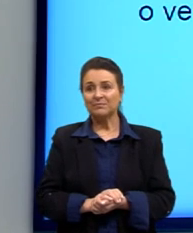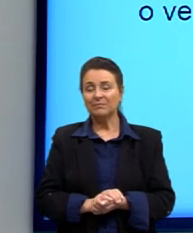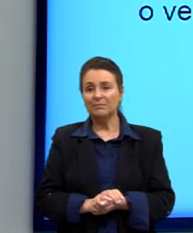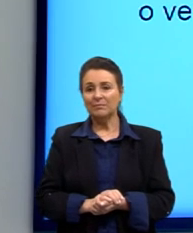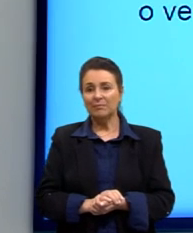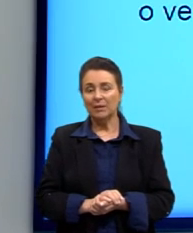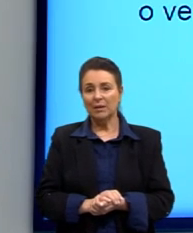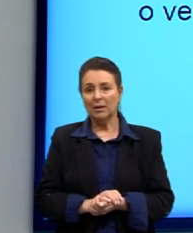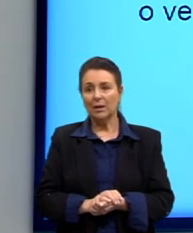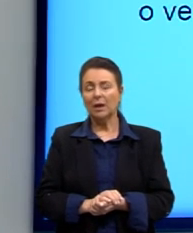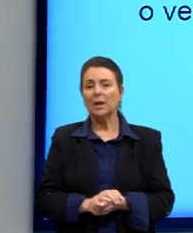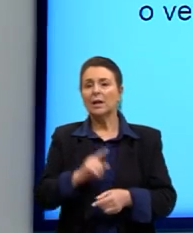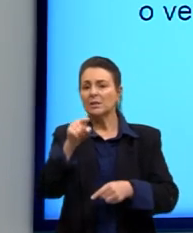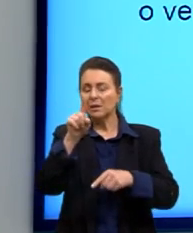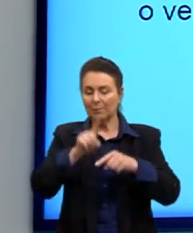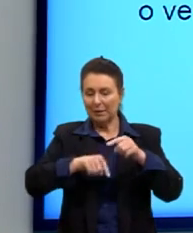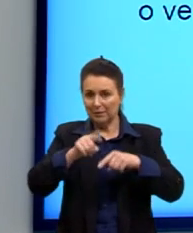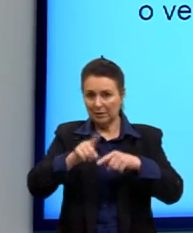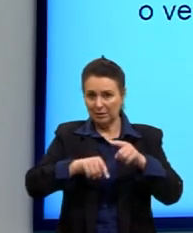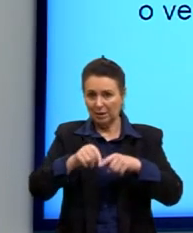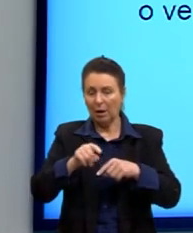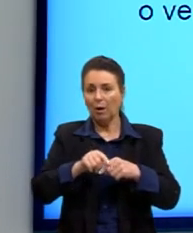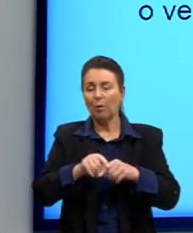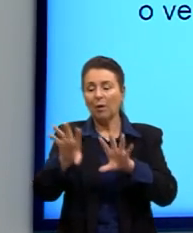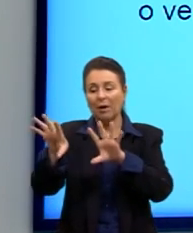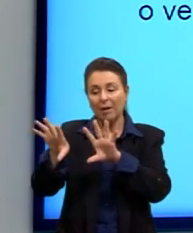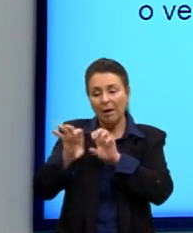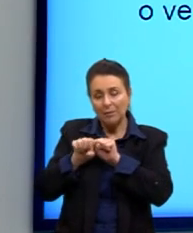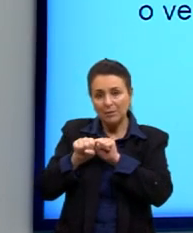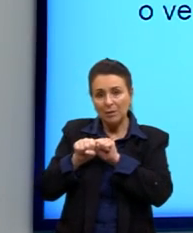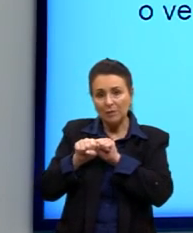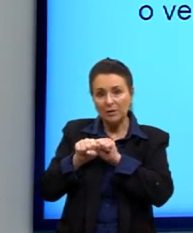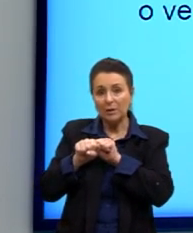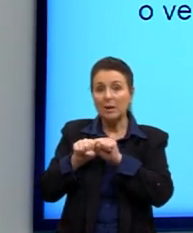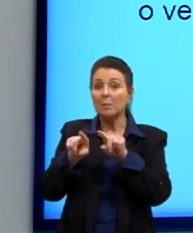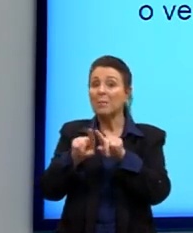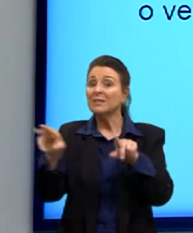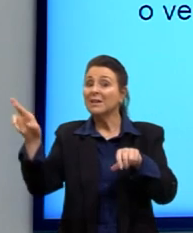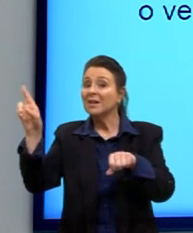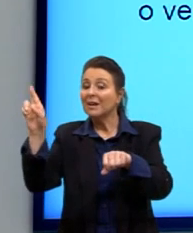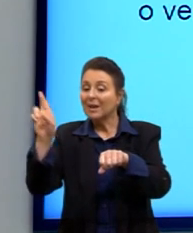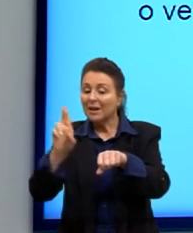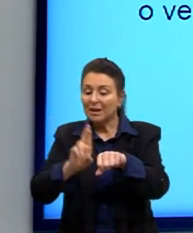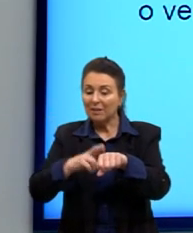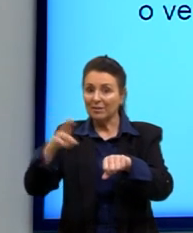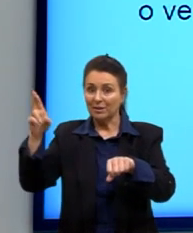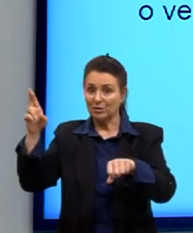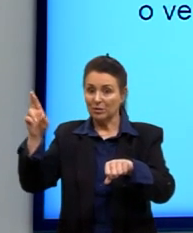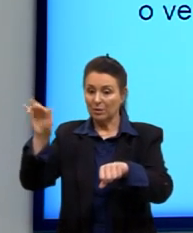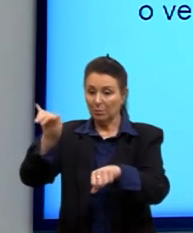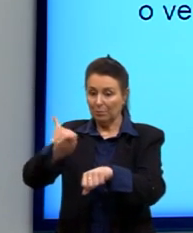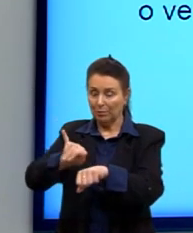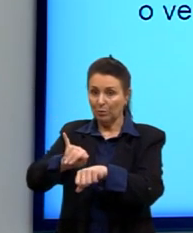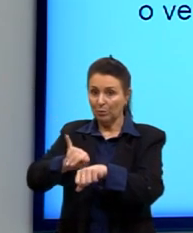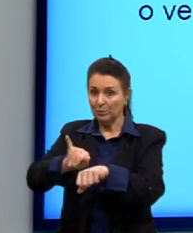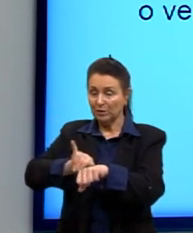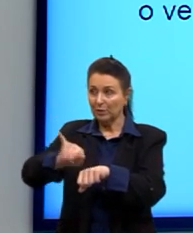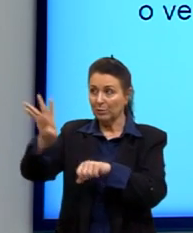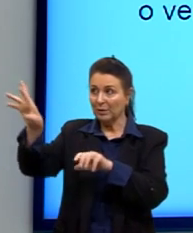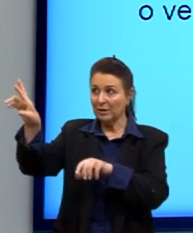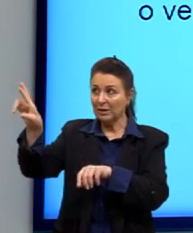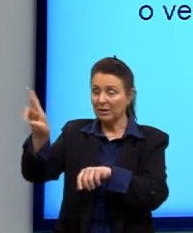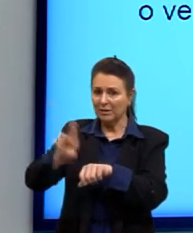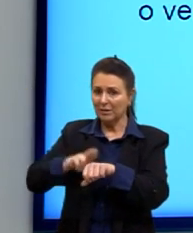E esse material, ele vai absorver, mas reflete. Se o material absorve, então, a maior parte da luz